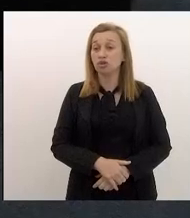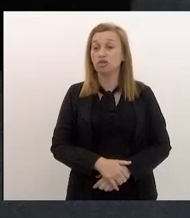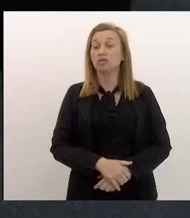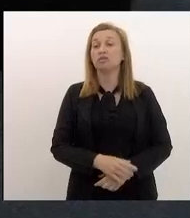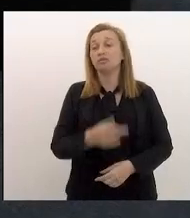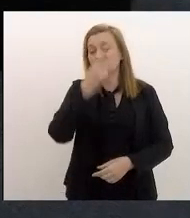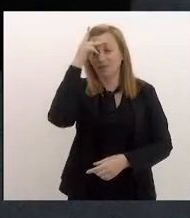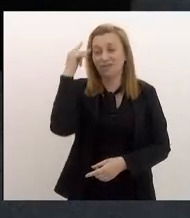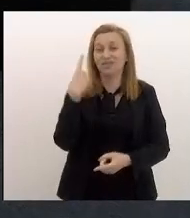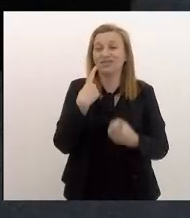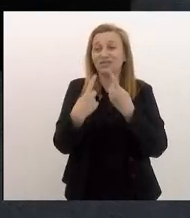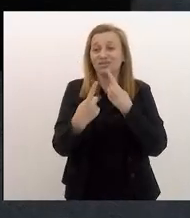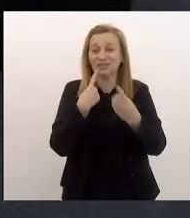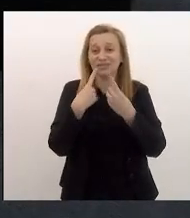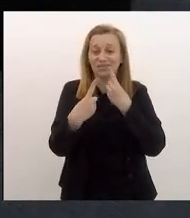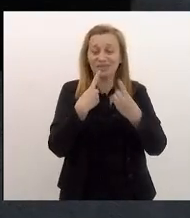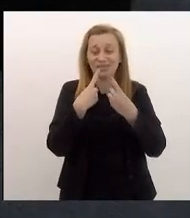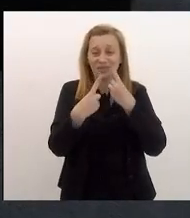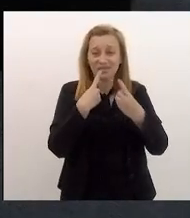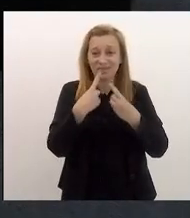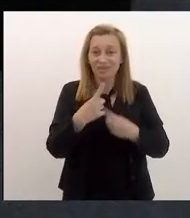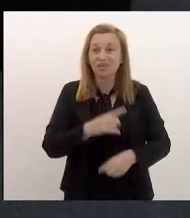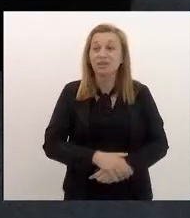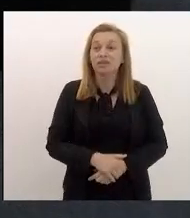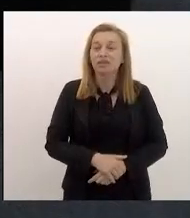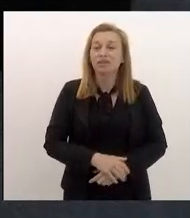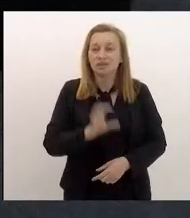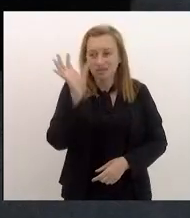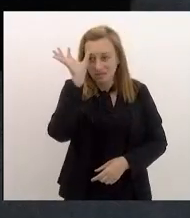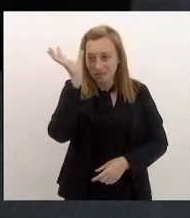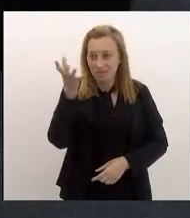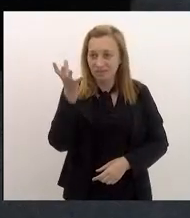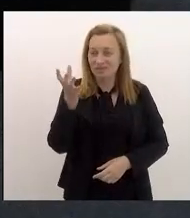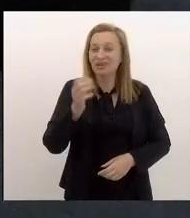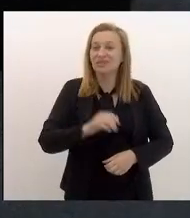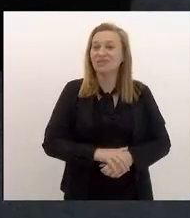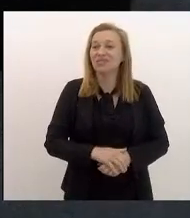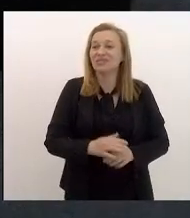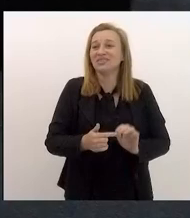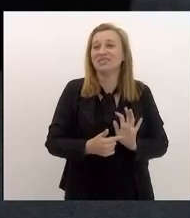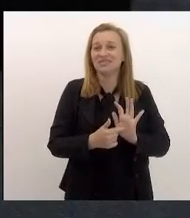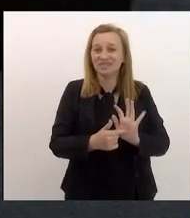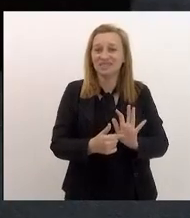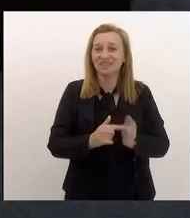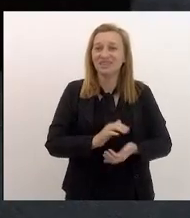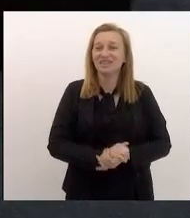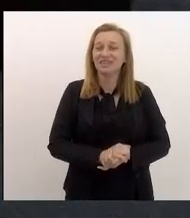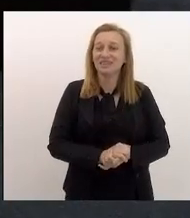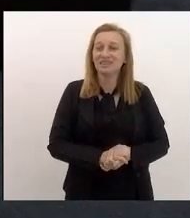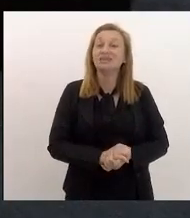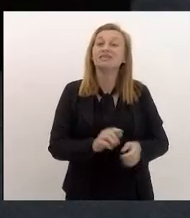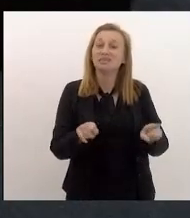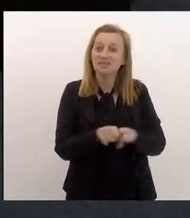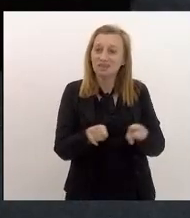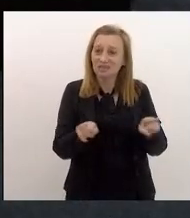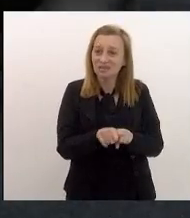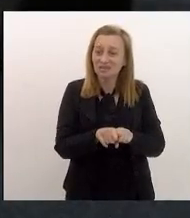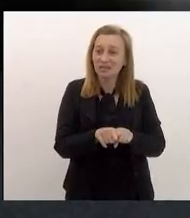discutindo que a solução dada também seria